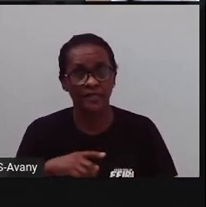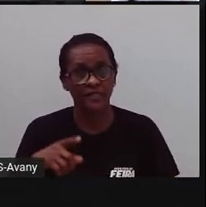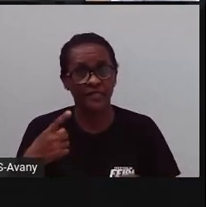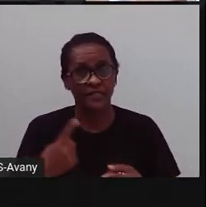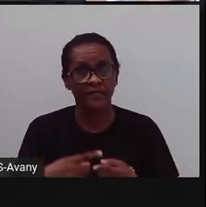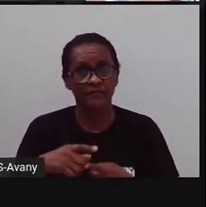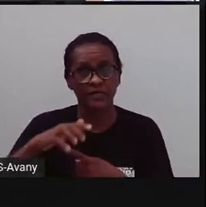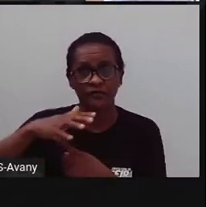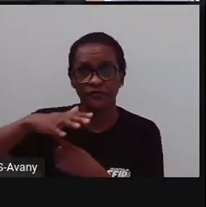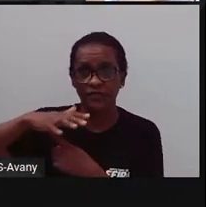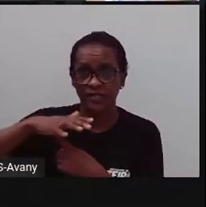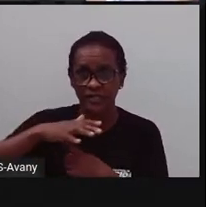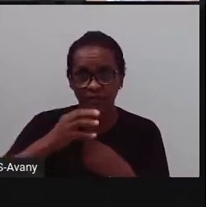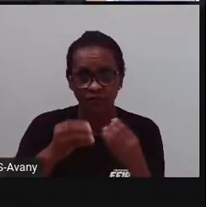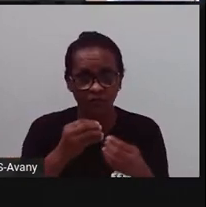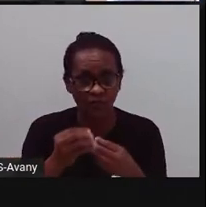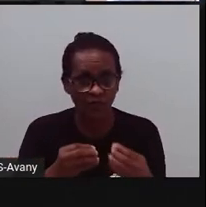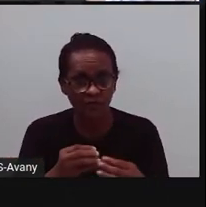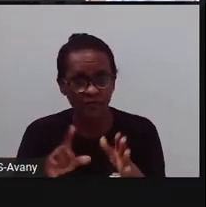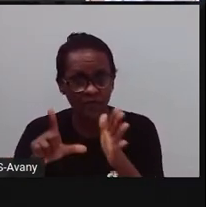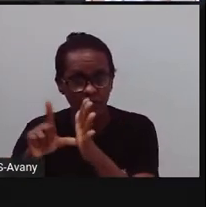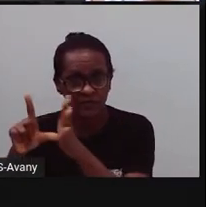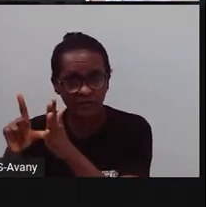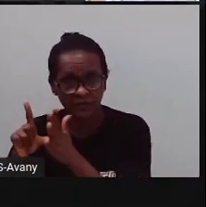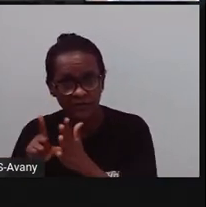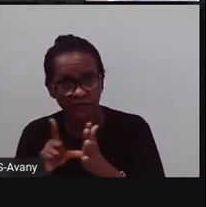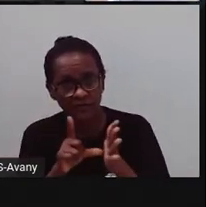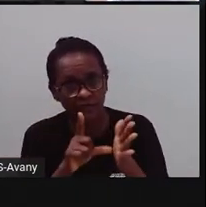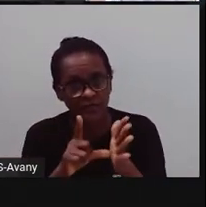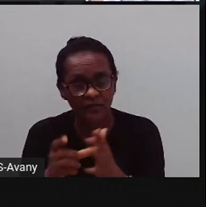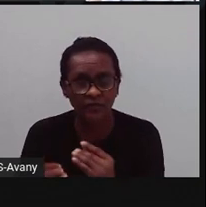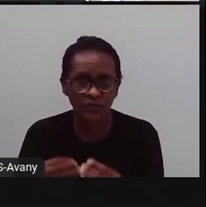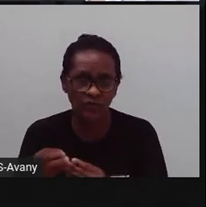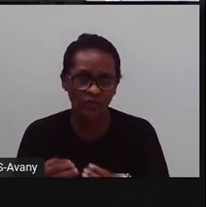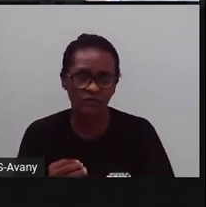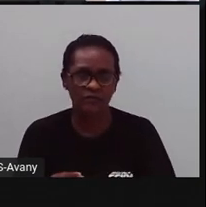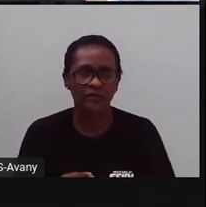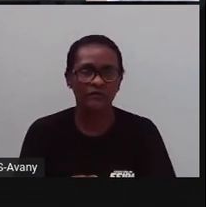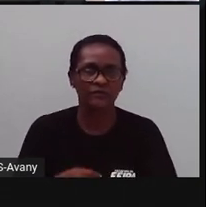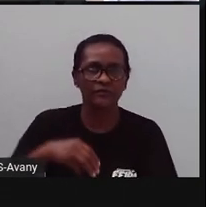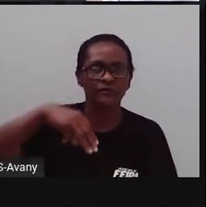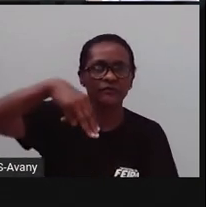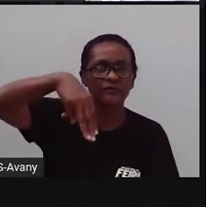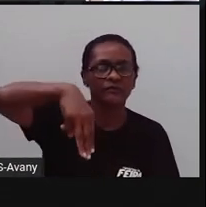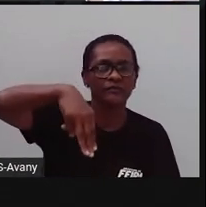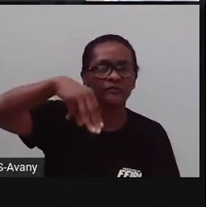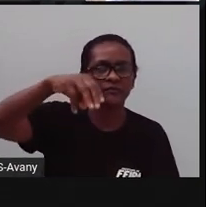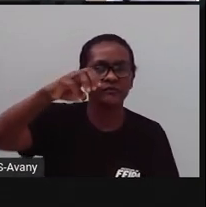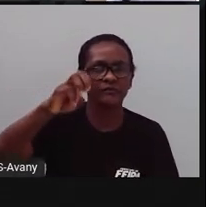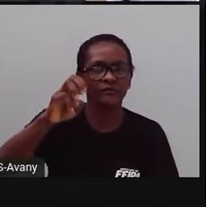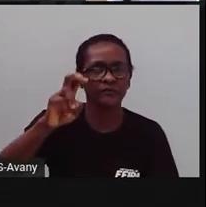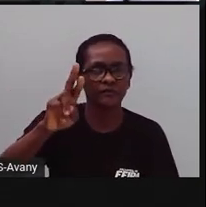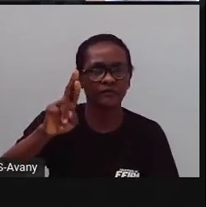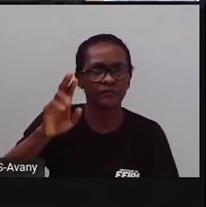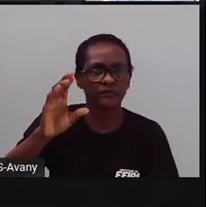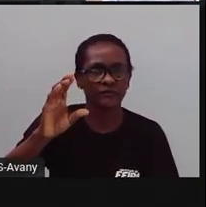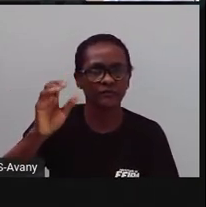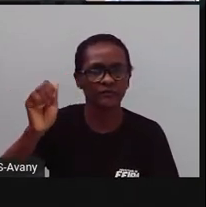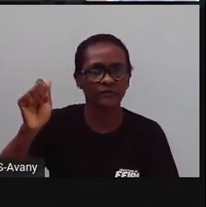popular também que fica no centro, que também, de certa forma, mostra a nossa cultura. Quem é o povo